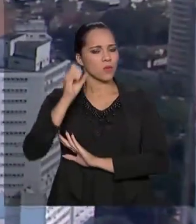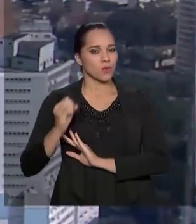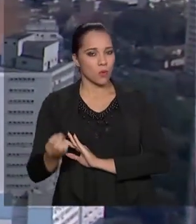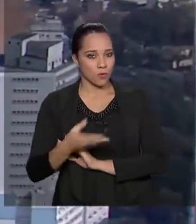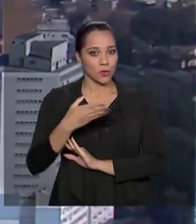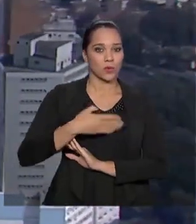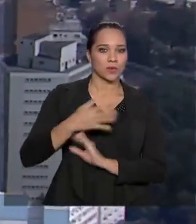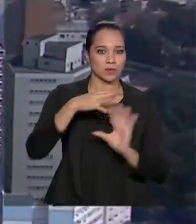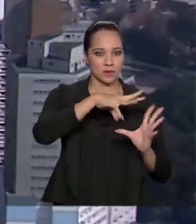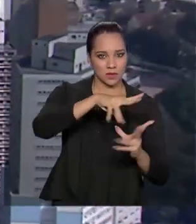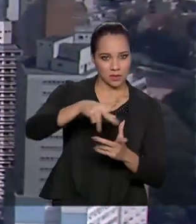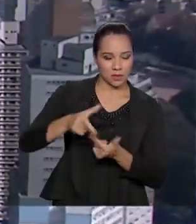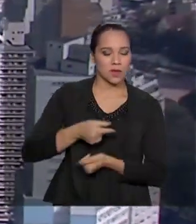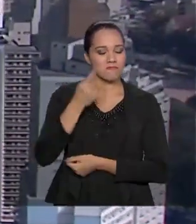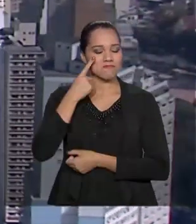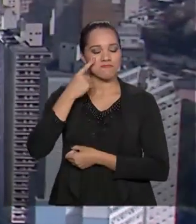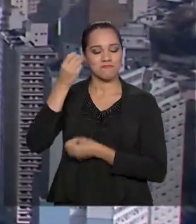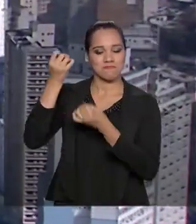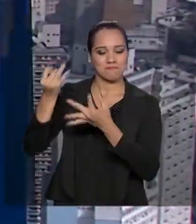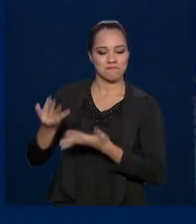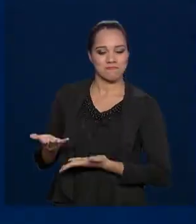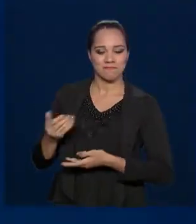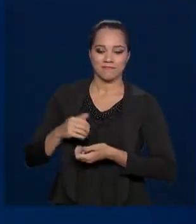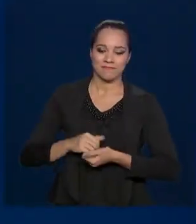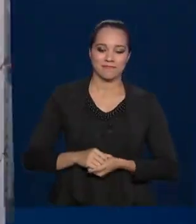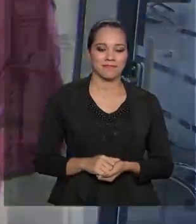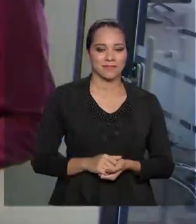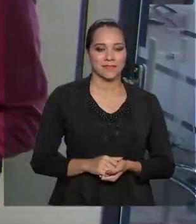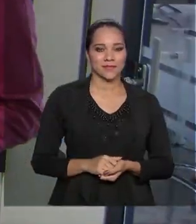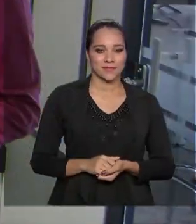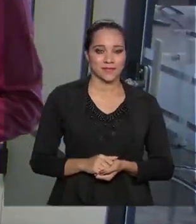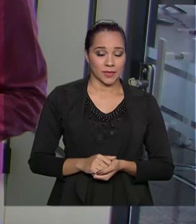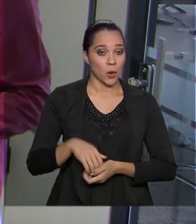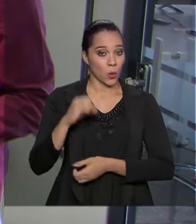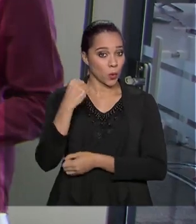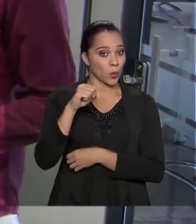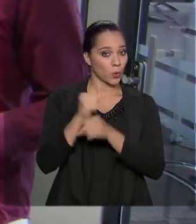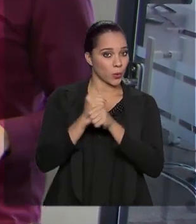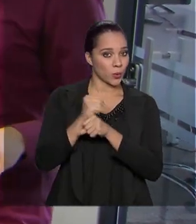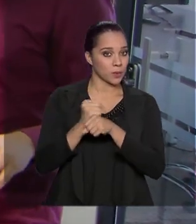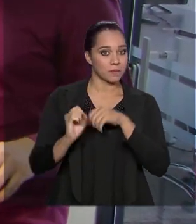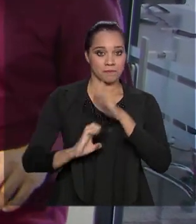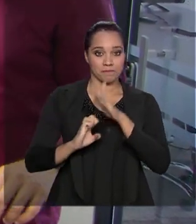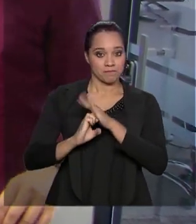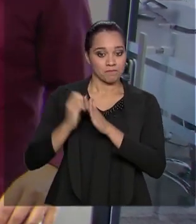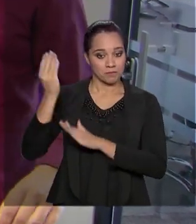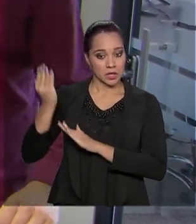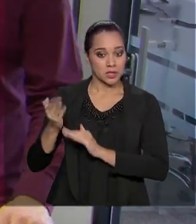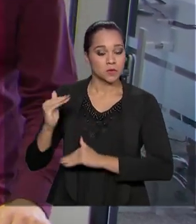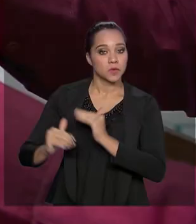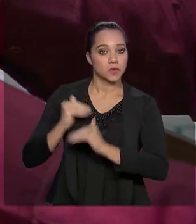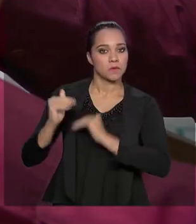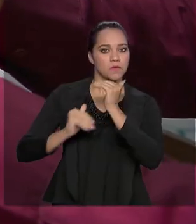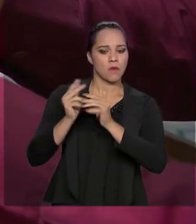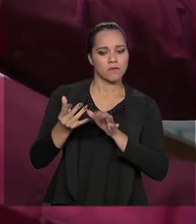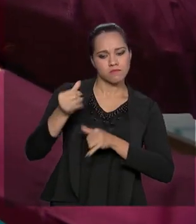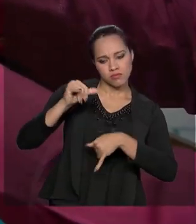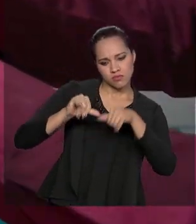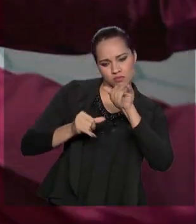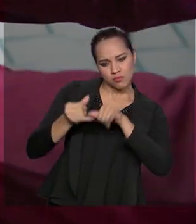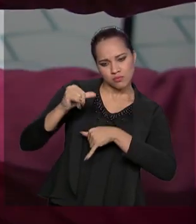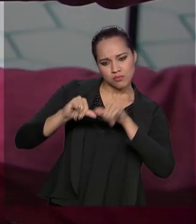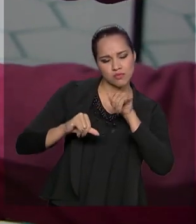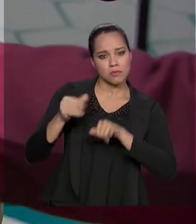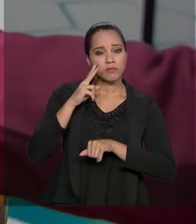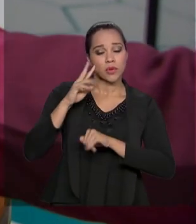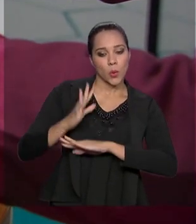internacional. Confira na reportagem. Há oito anos, essa empresa desenvolve produtos químicos para o controle de